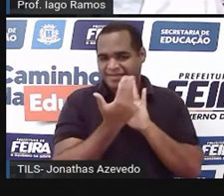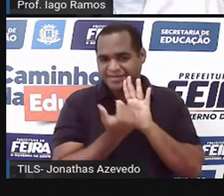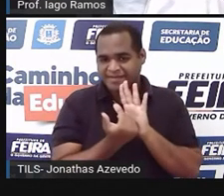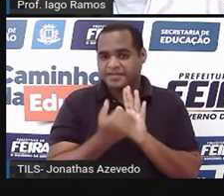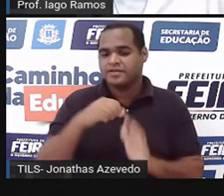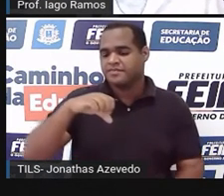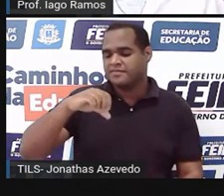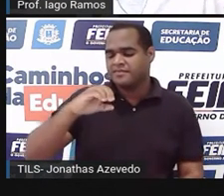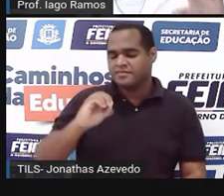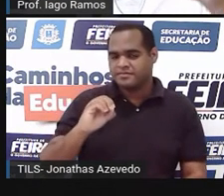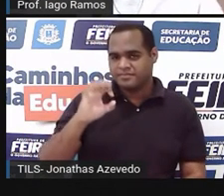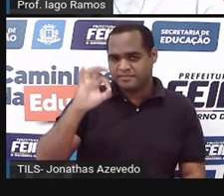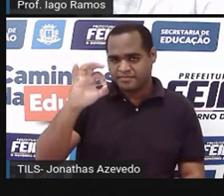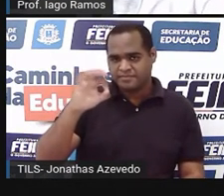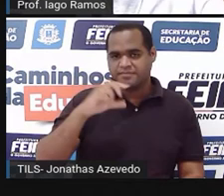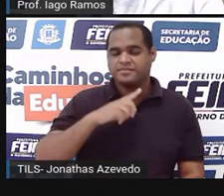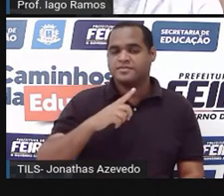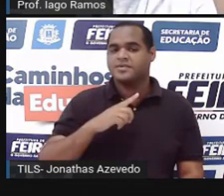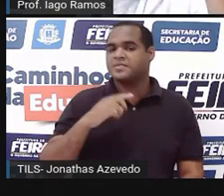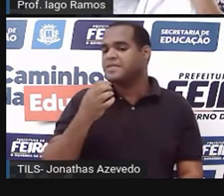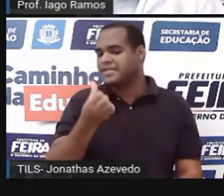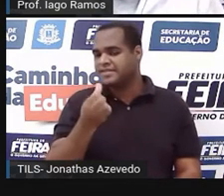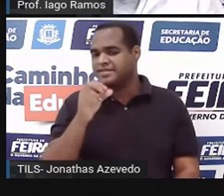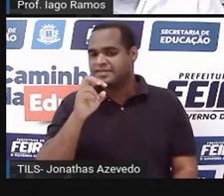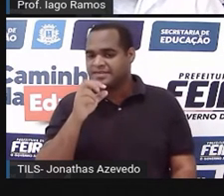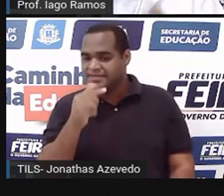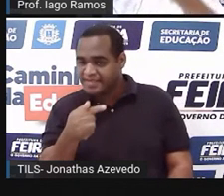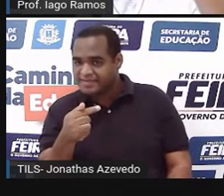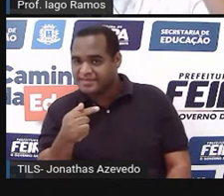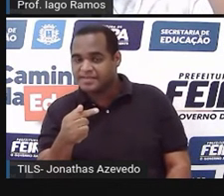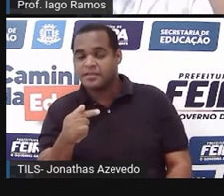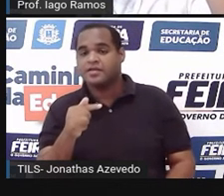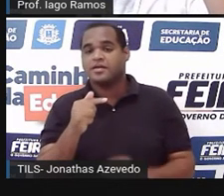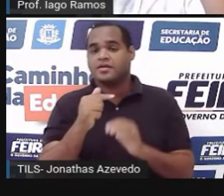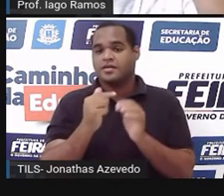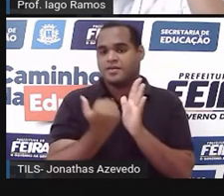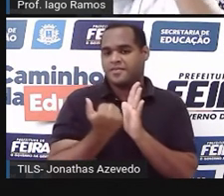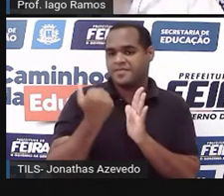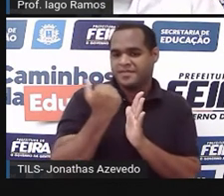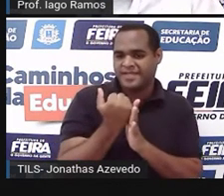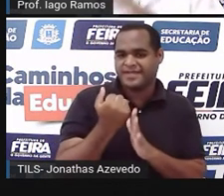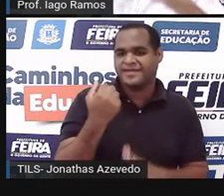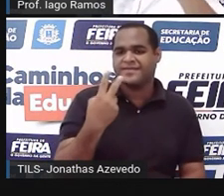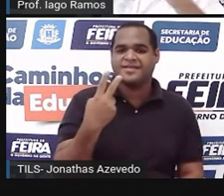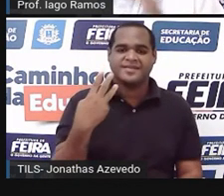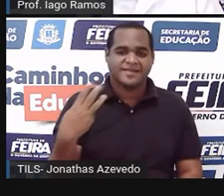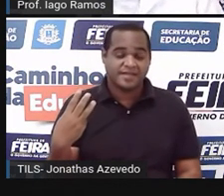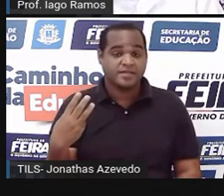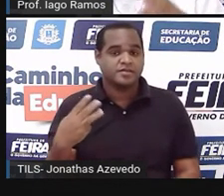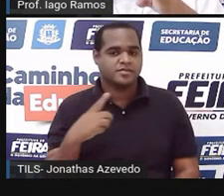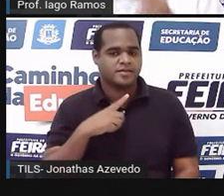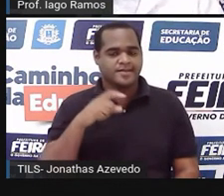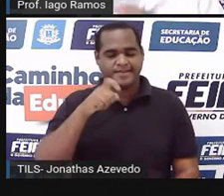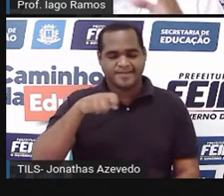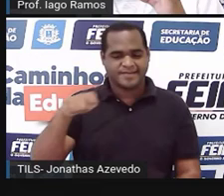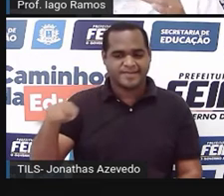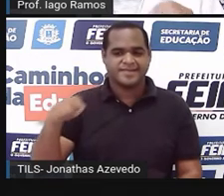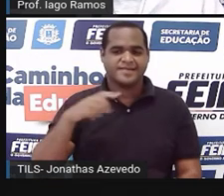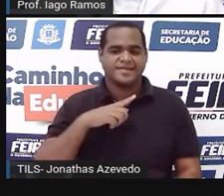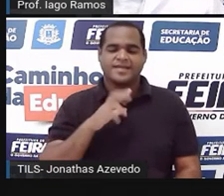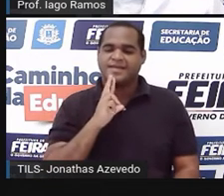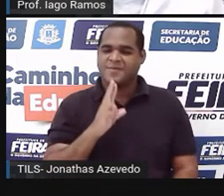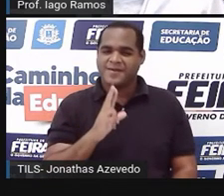90 mais um ângulo de 67 mais um ângulo de 23, anota o